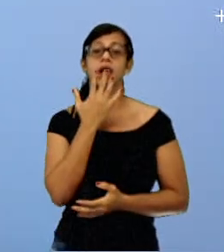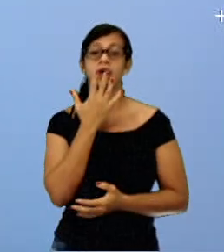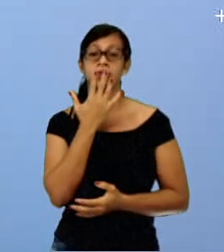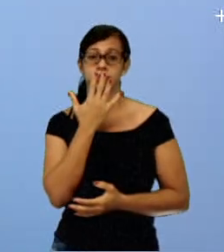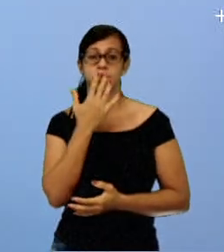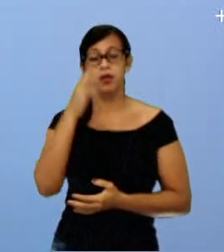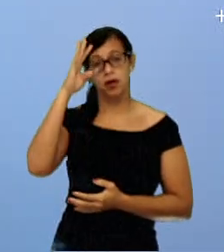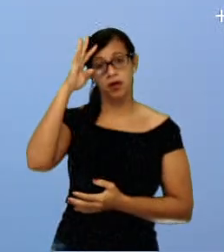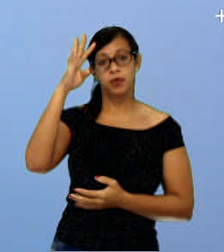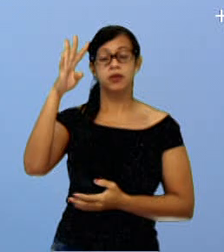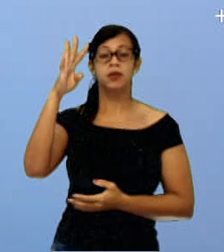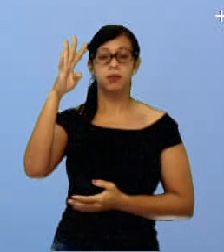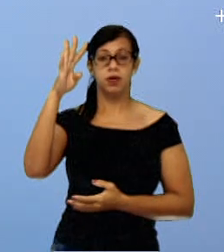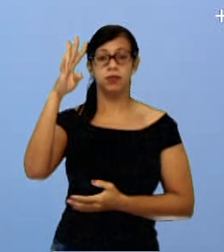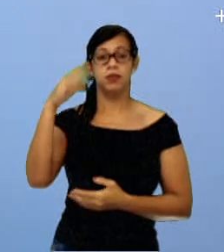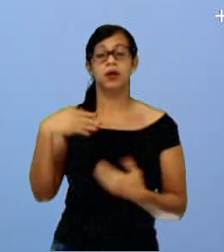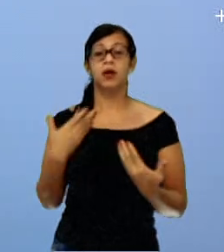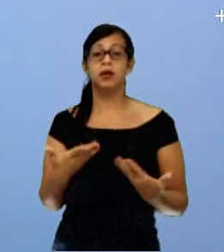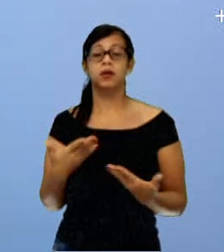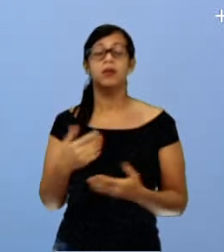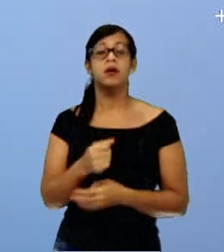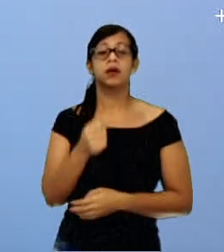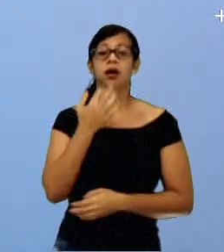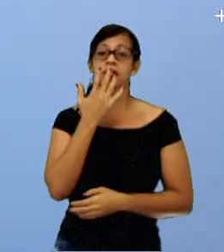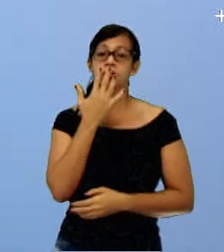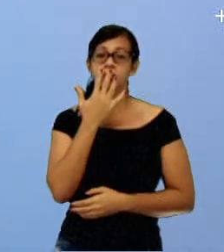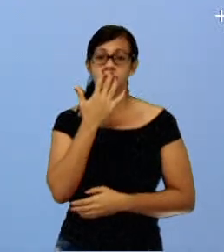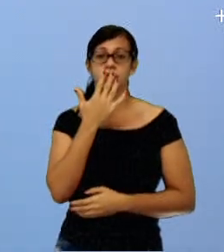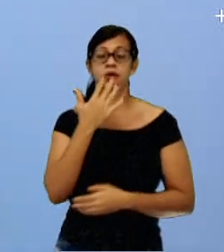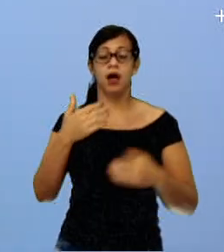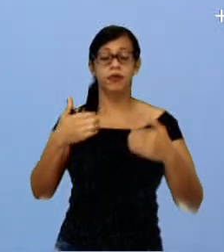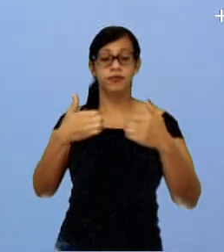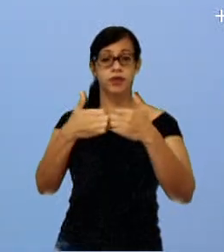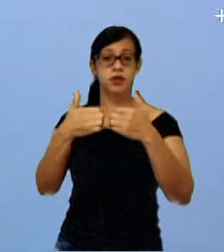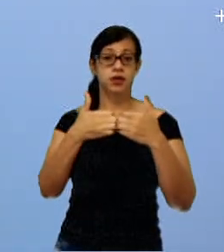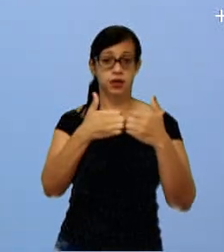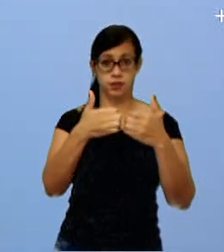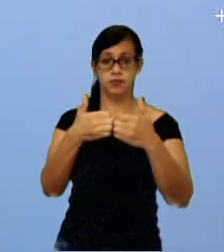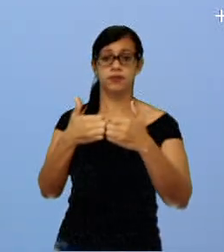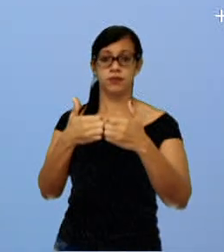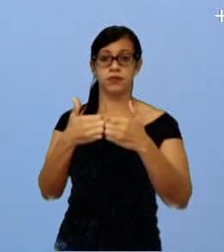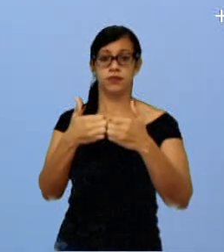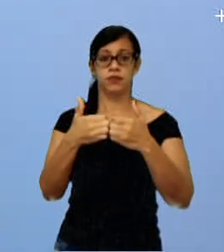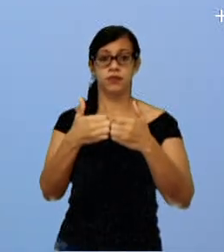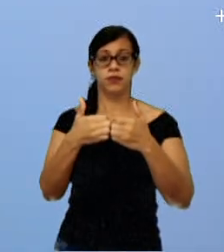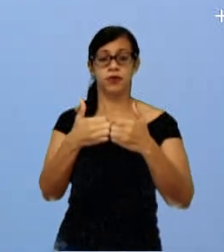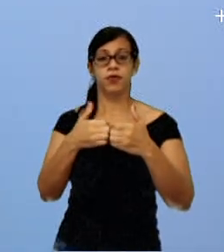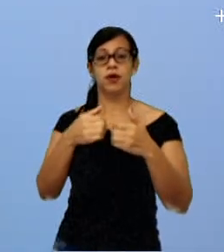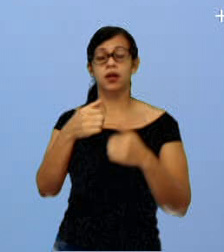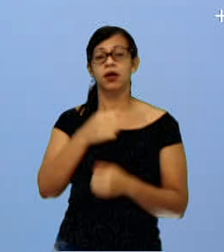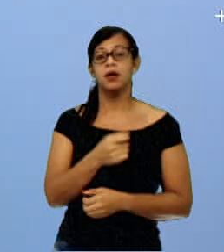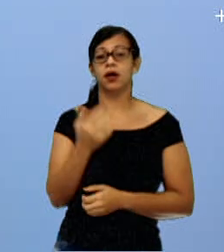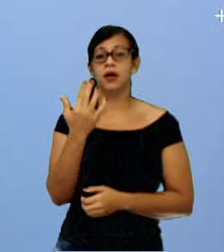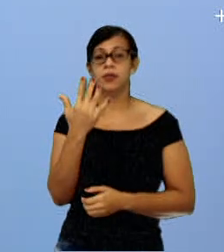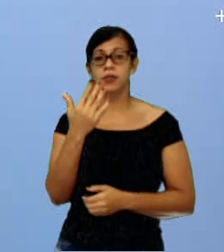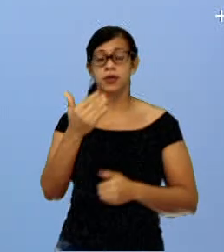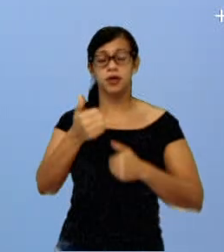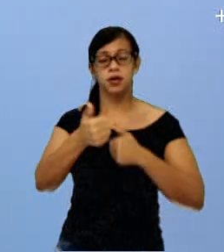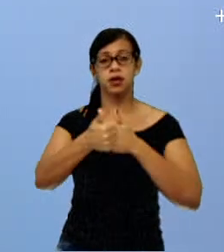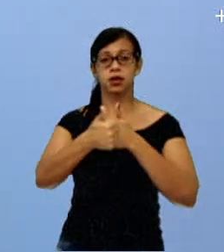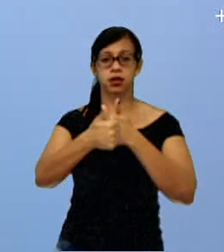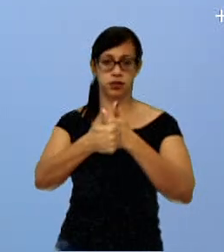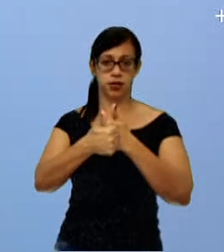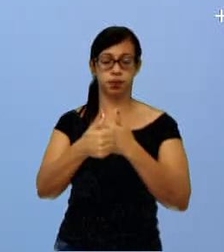ser a principal. Então, as cores vizinhas vão dar a Harmonia Análoga. O que é Harmonia